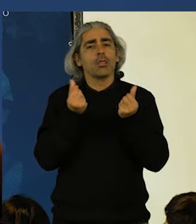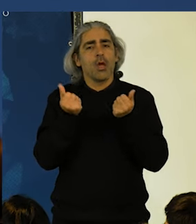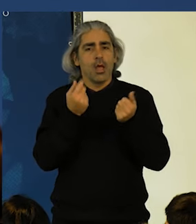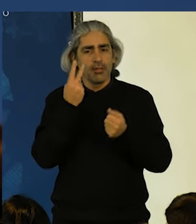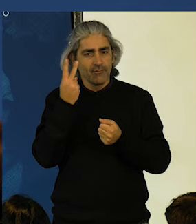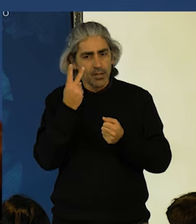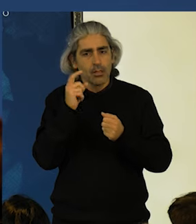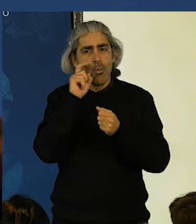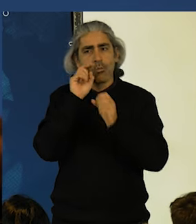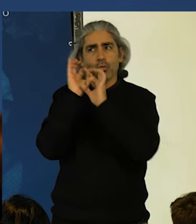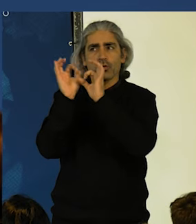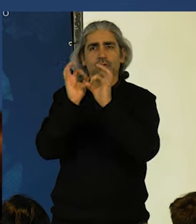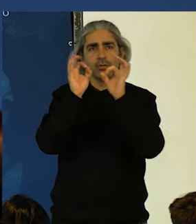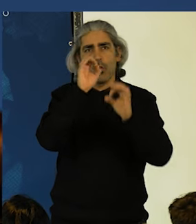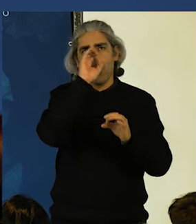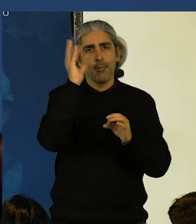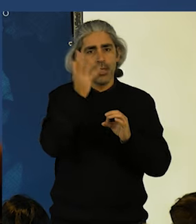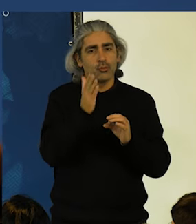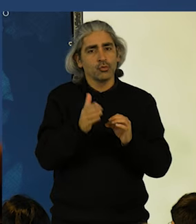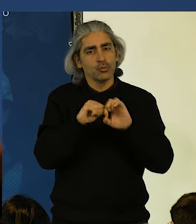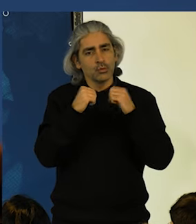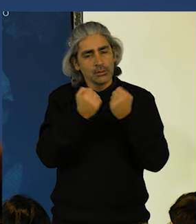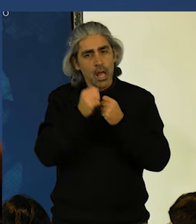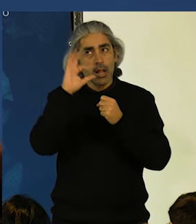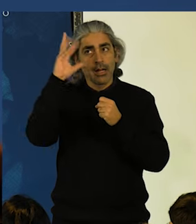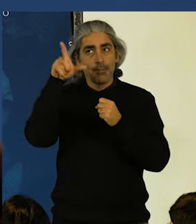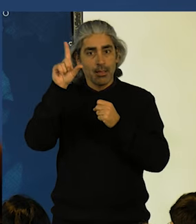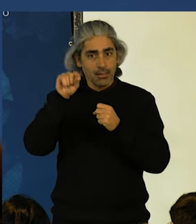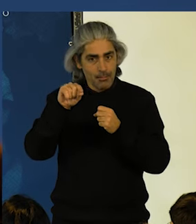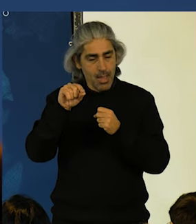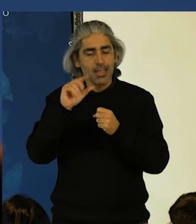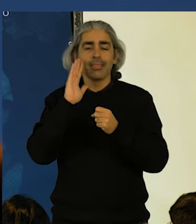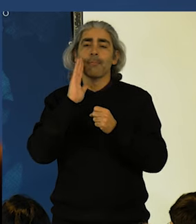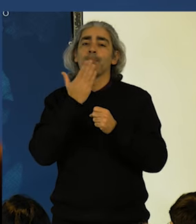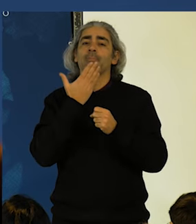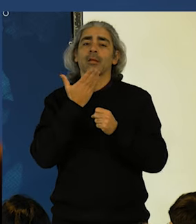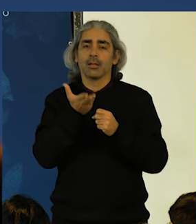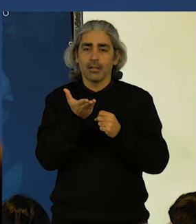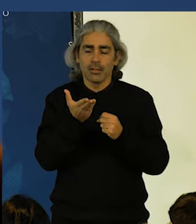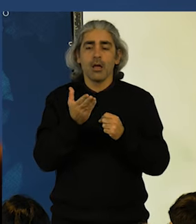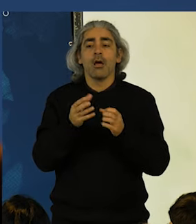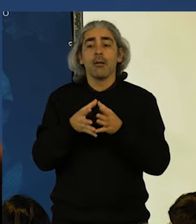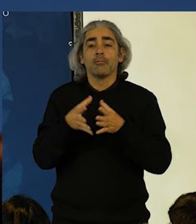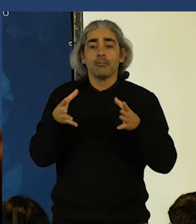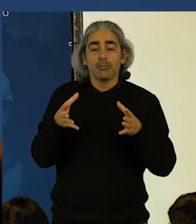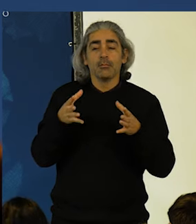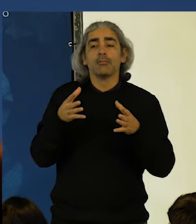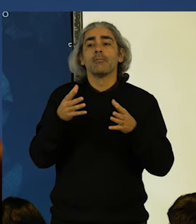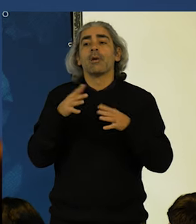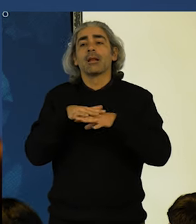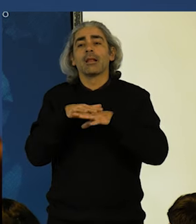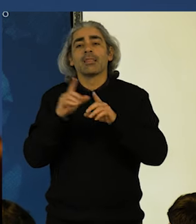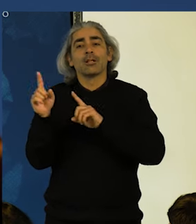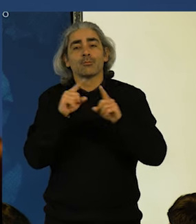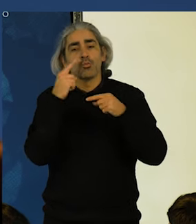Protege o ambiente. Essa justiça social e climática depende também da ampliação e da melhoria dos transportes